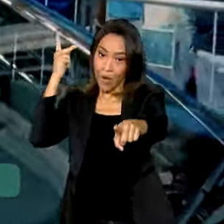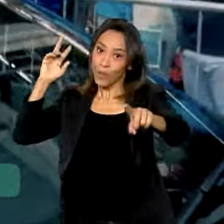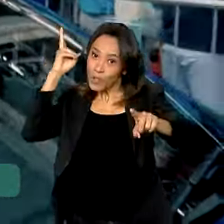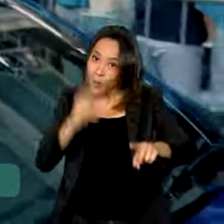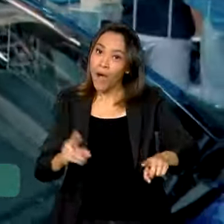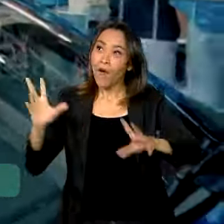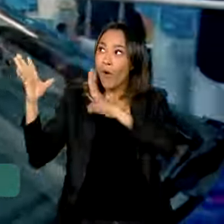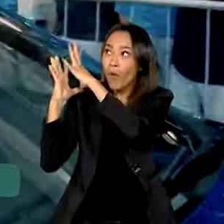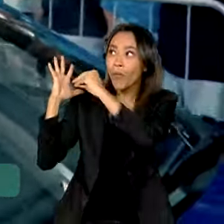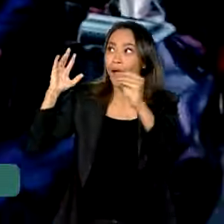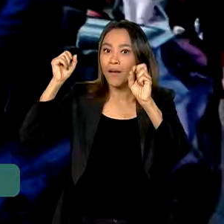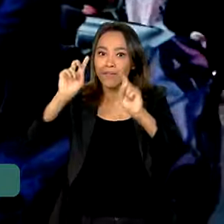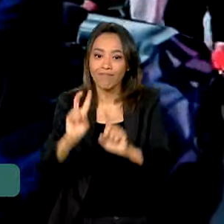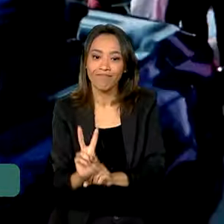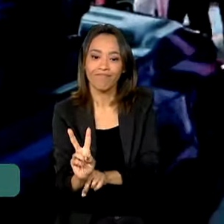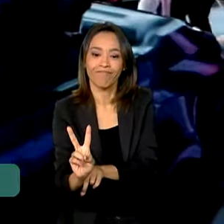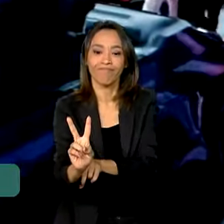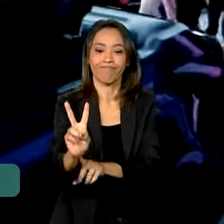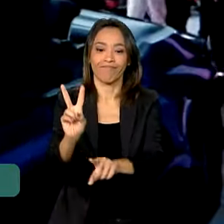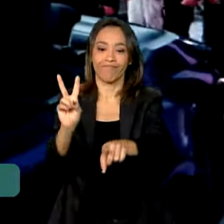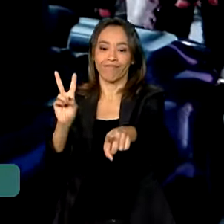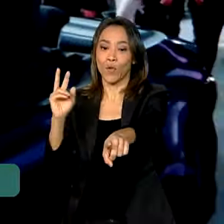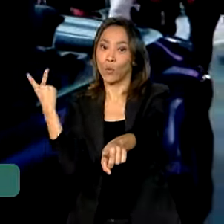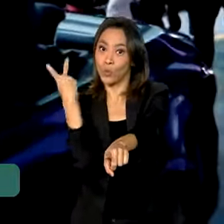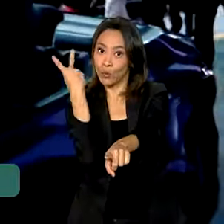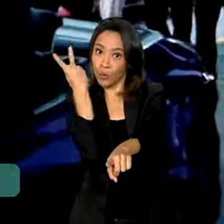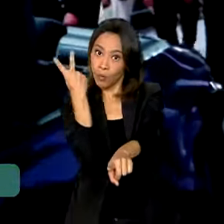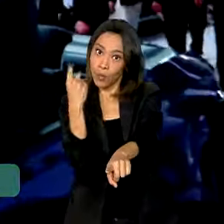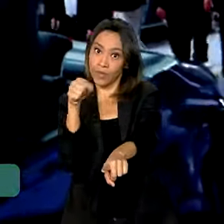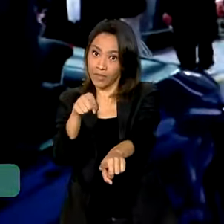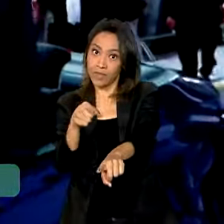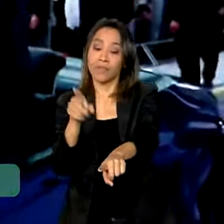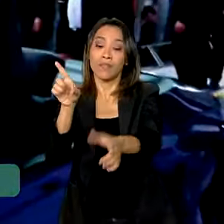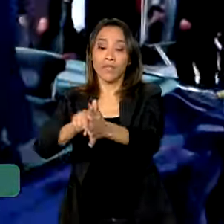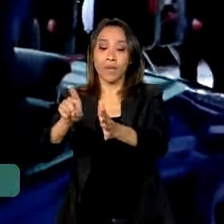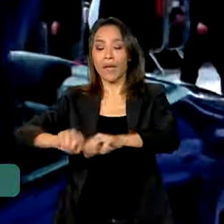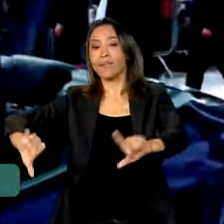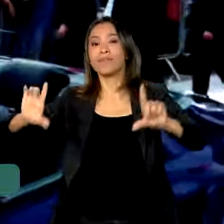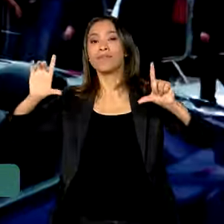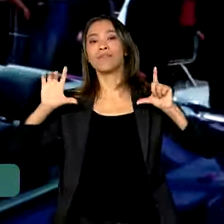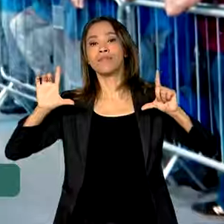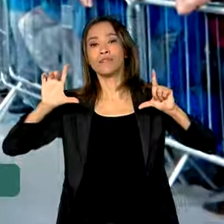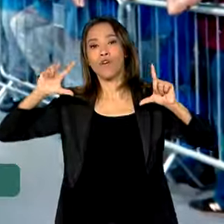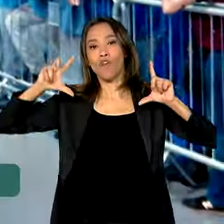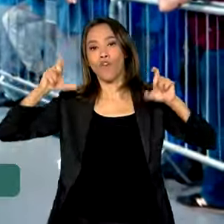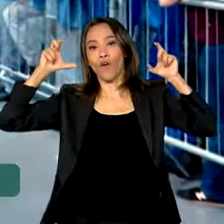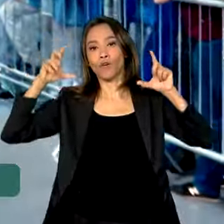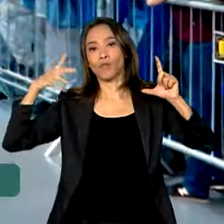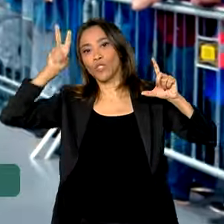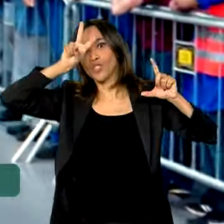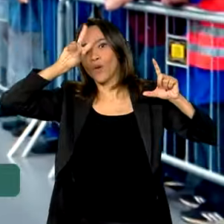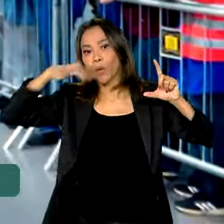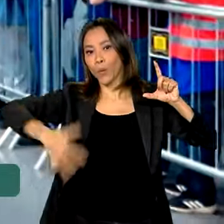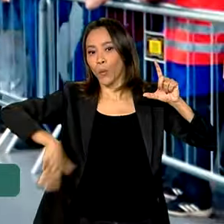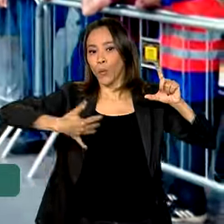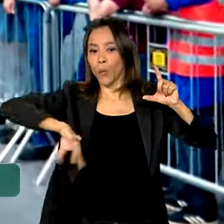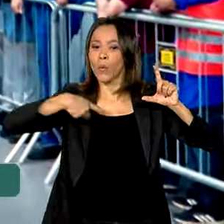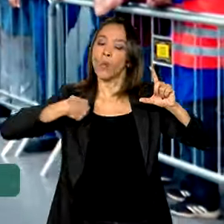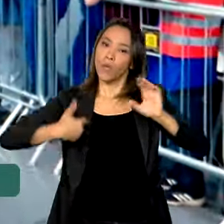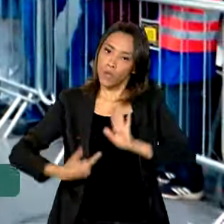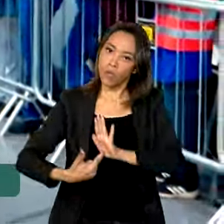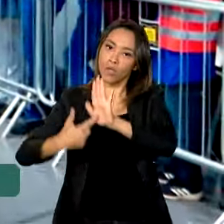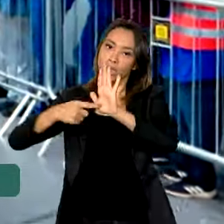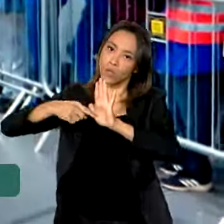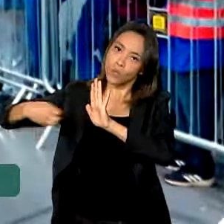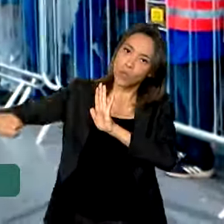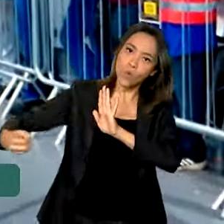2 de fevereiro deste ano, Lula e Alckmin atualizaram a foto histórica e lançaram um novo desafio para a